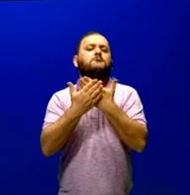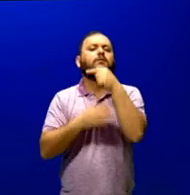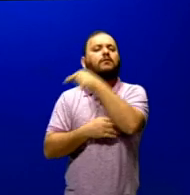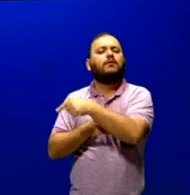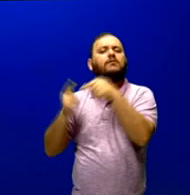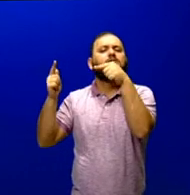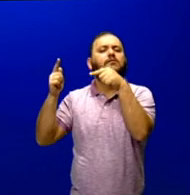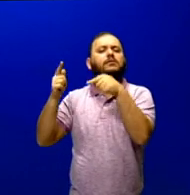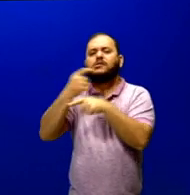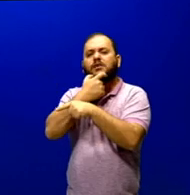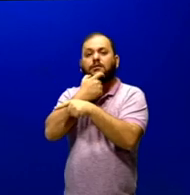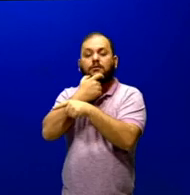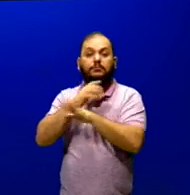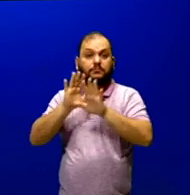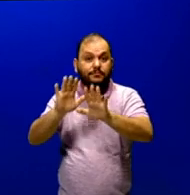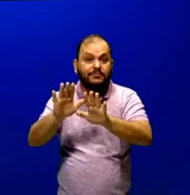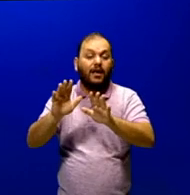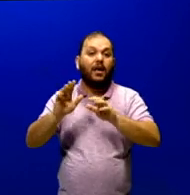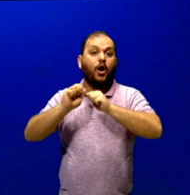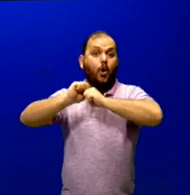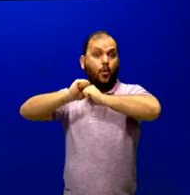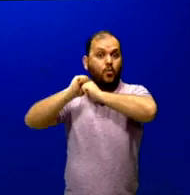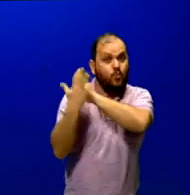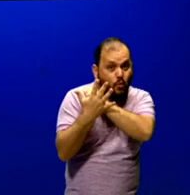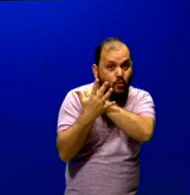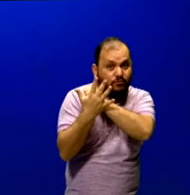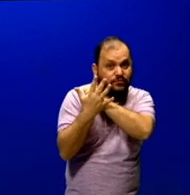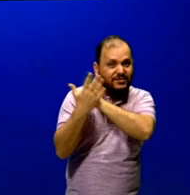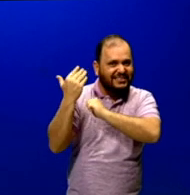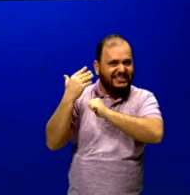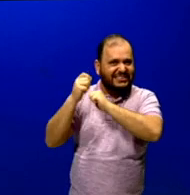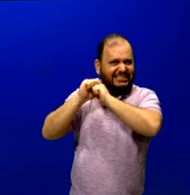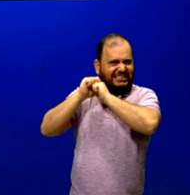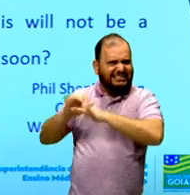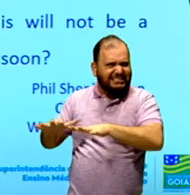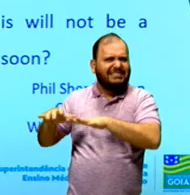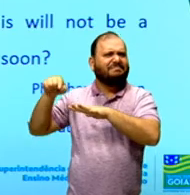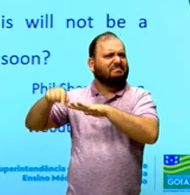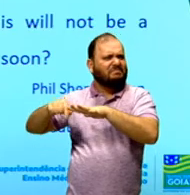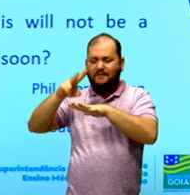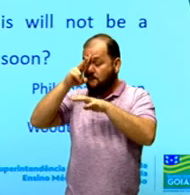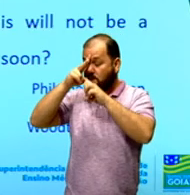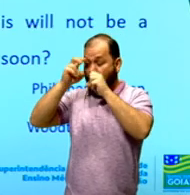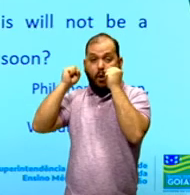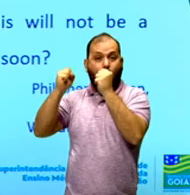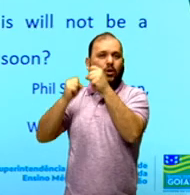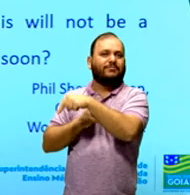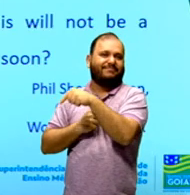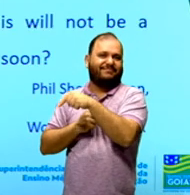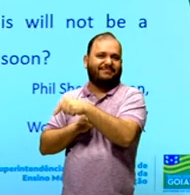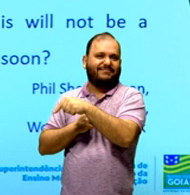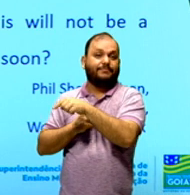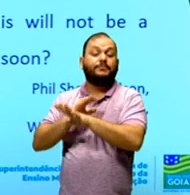Inglaterra foi um dos países mais atingidos pela pandemia do coronavírus, certo? Aqui o que que a gente tem? No dia